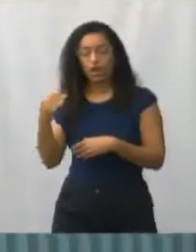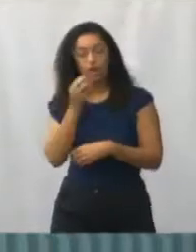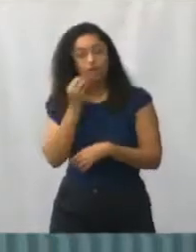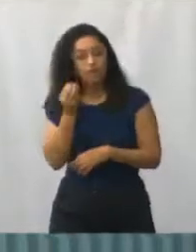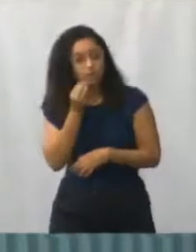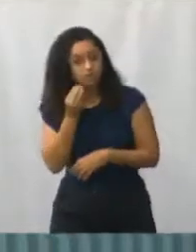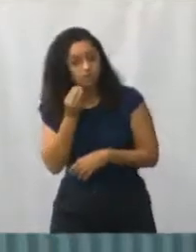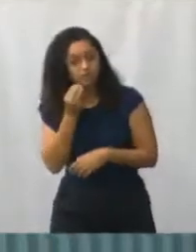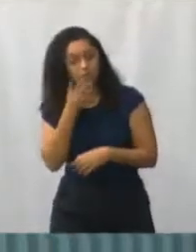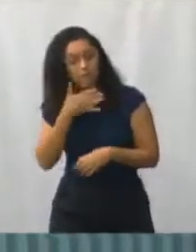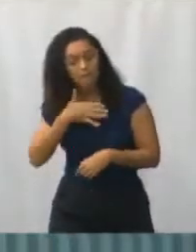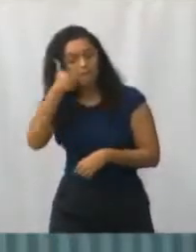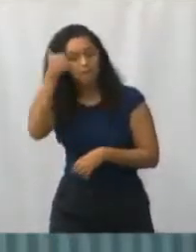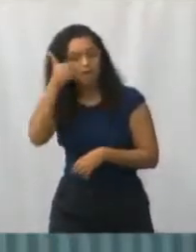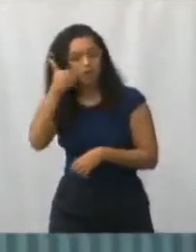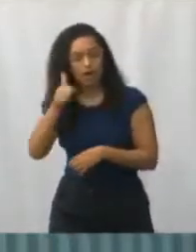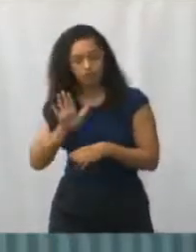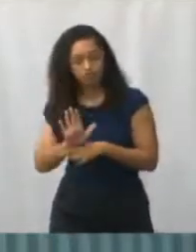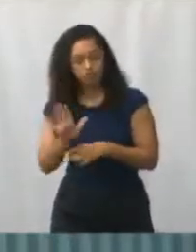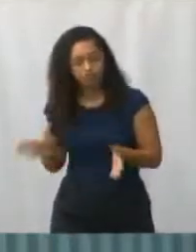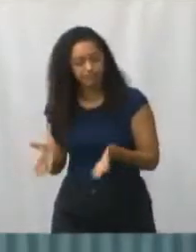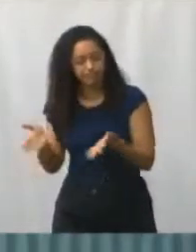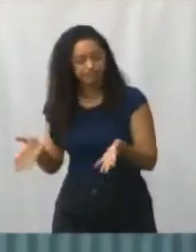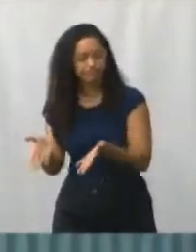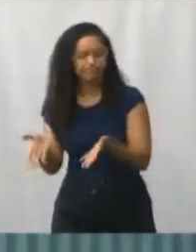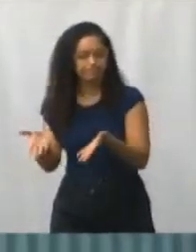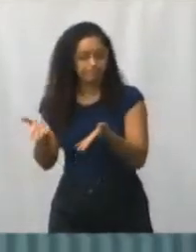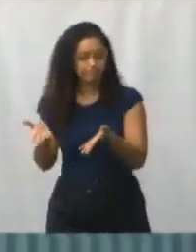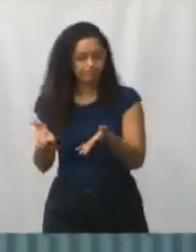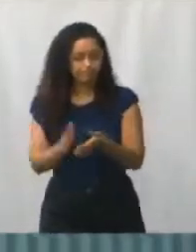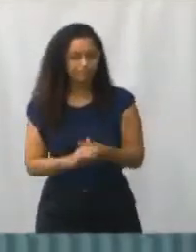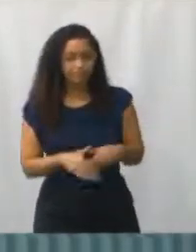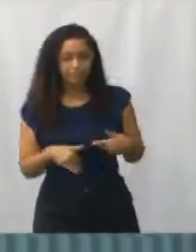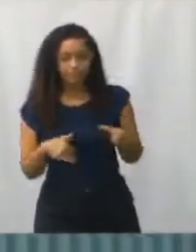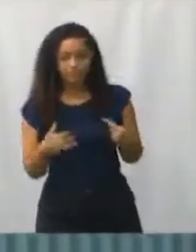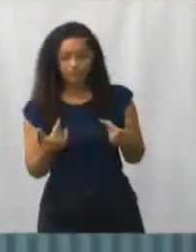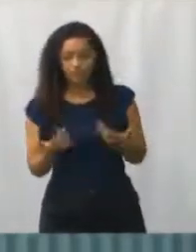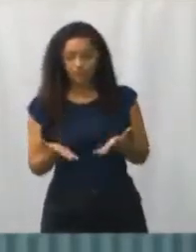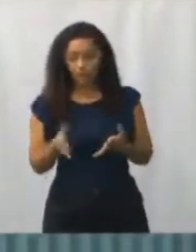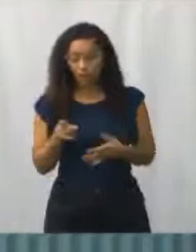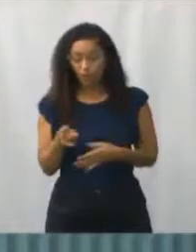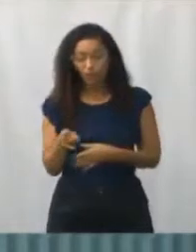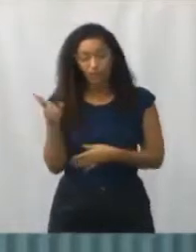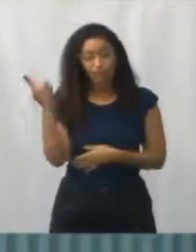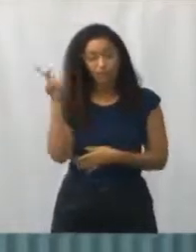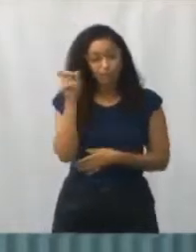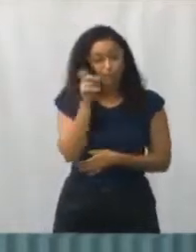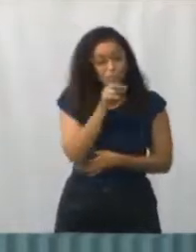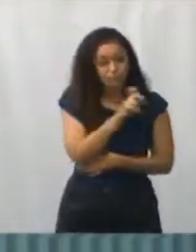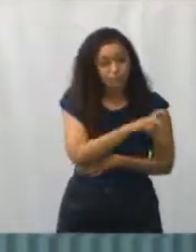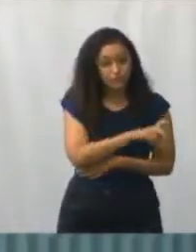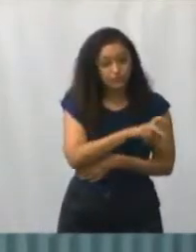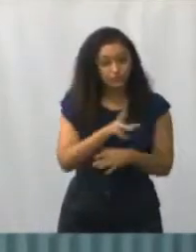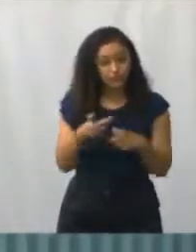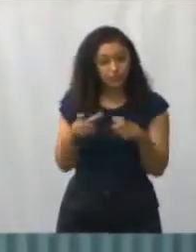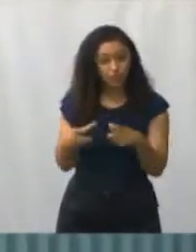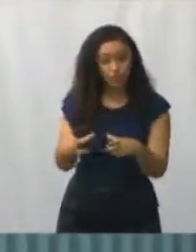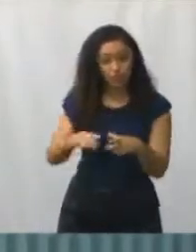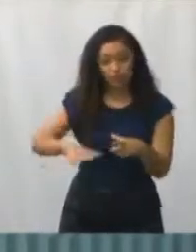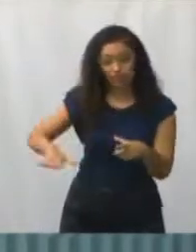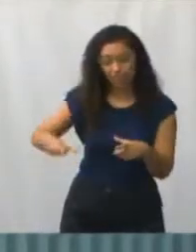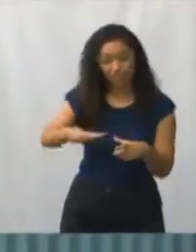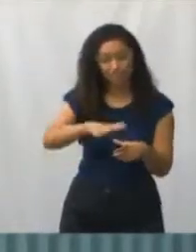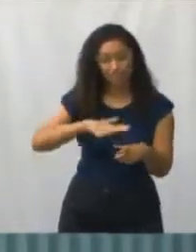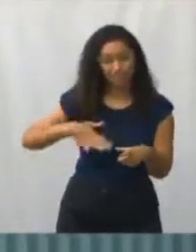fora do bem, né, vereadora, que tem prejudicado muito não só aquela região,